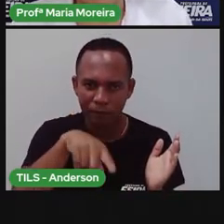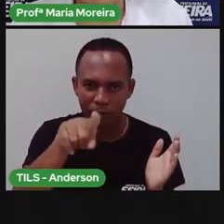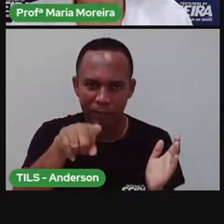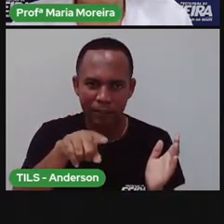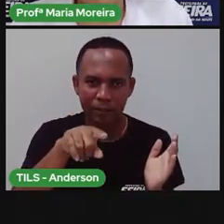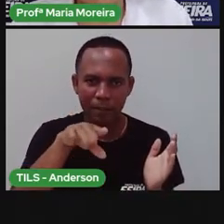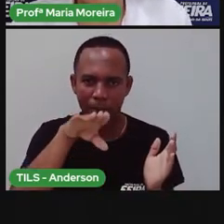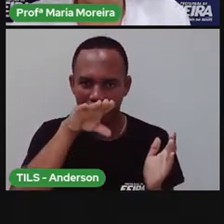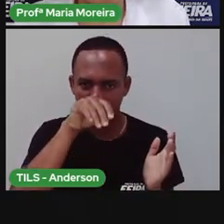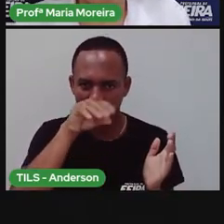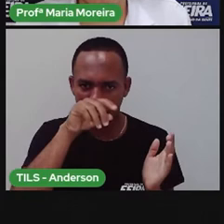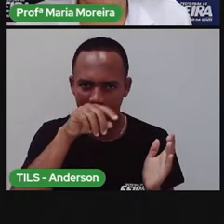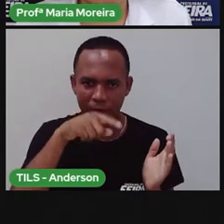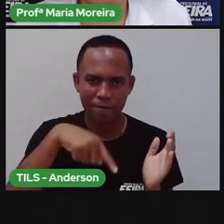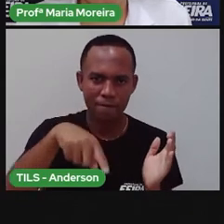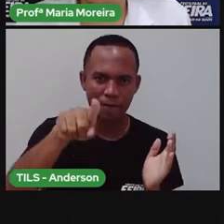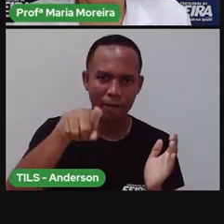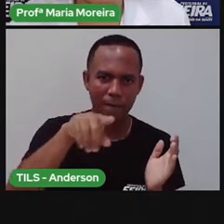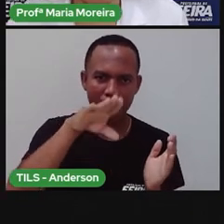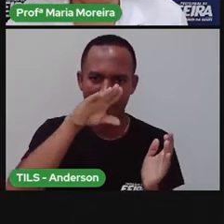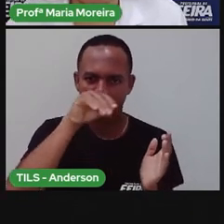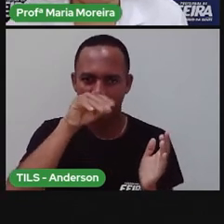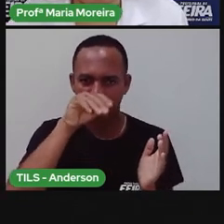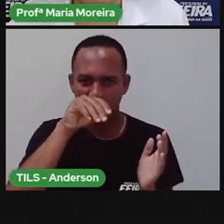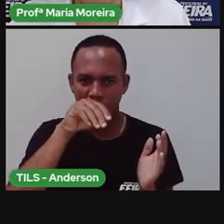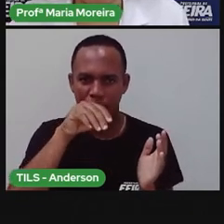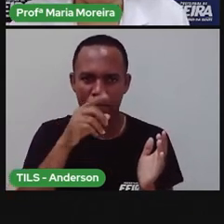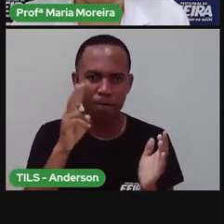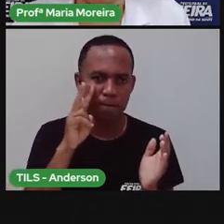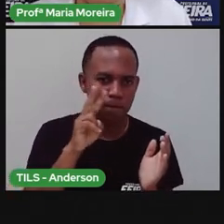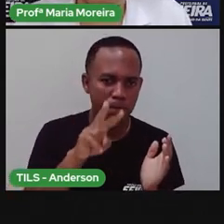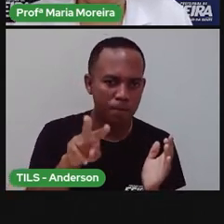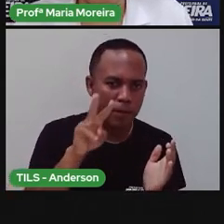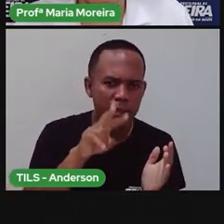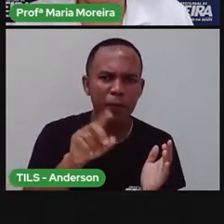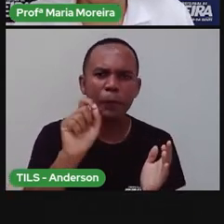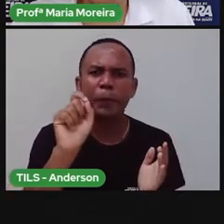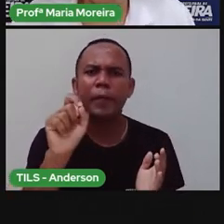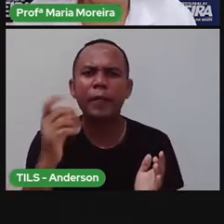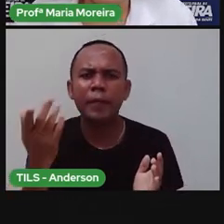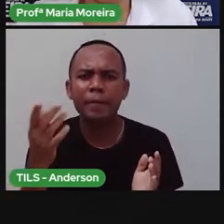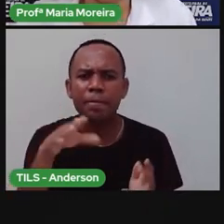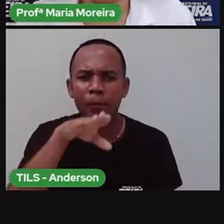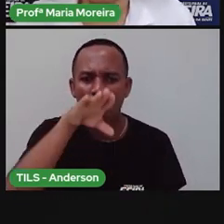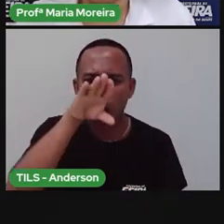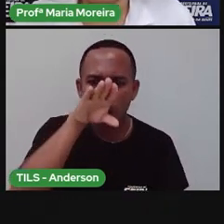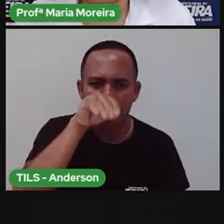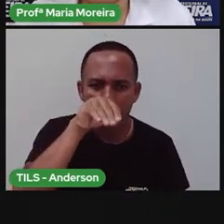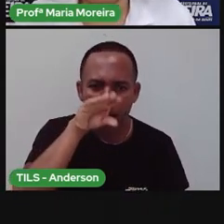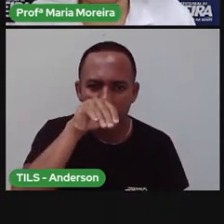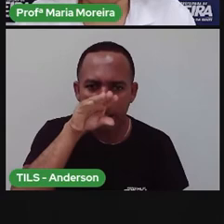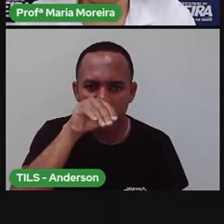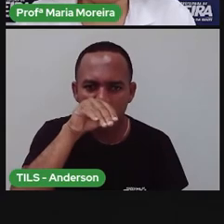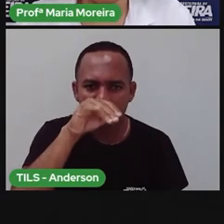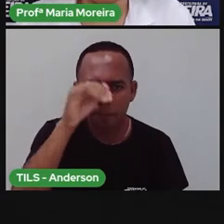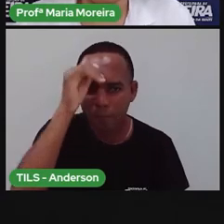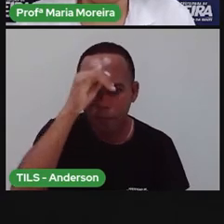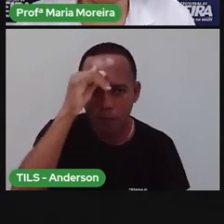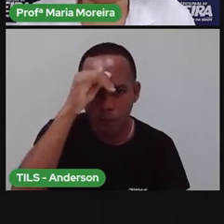pata colar. Lá vem o pato para ver o que é que há. O pato, pateta,